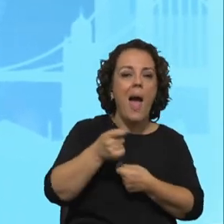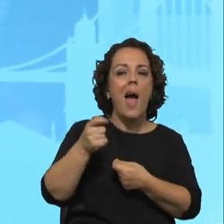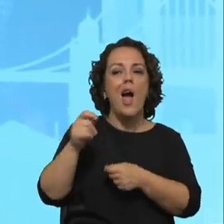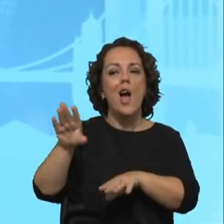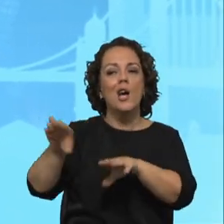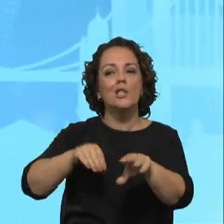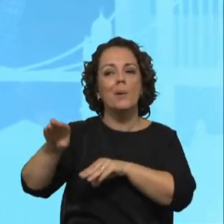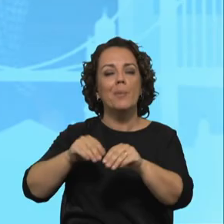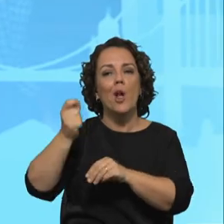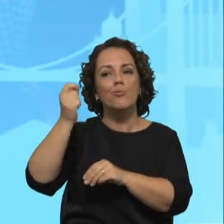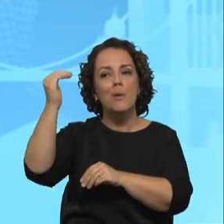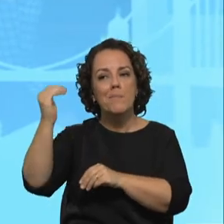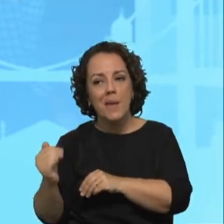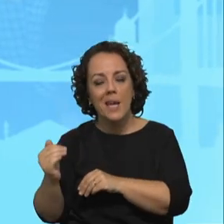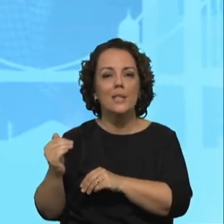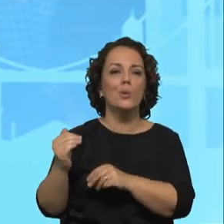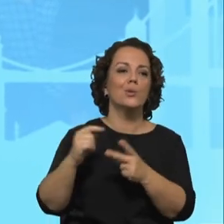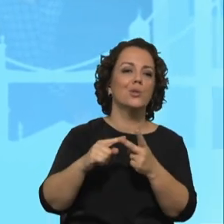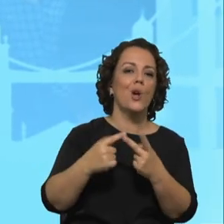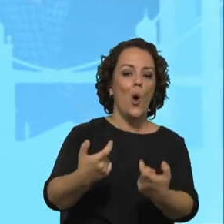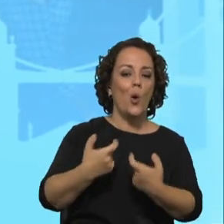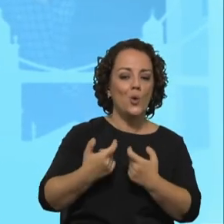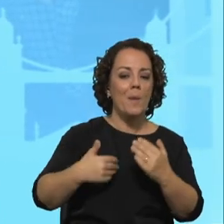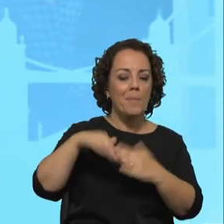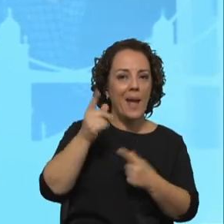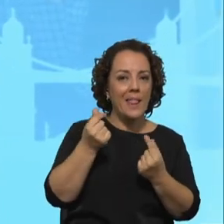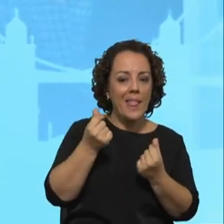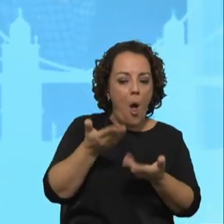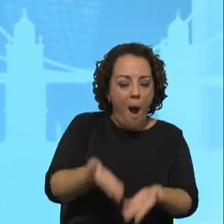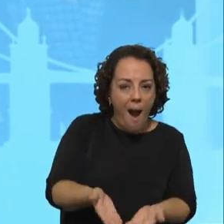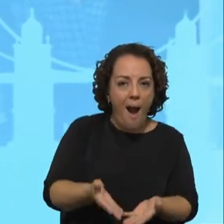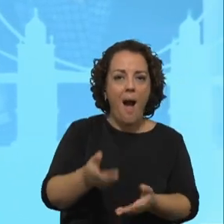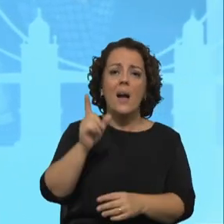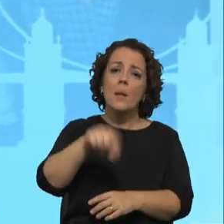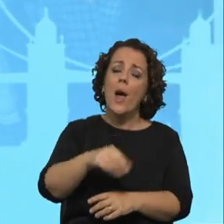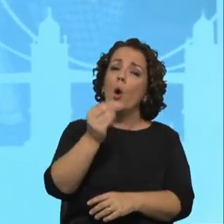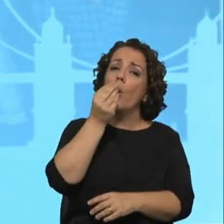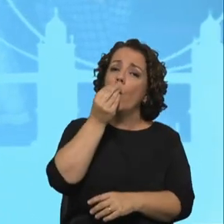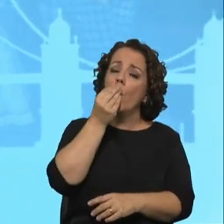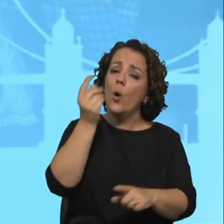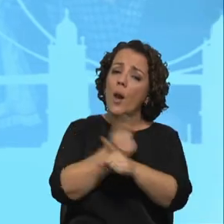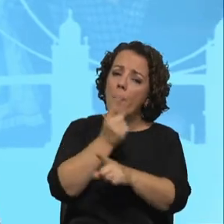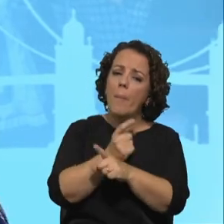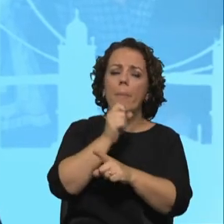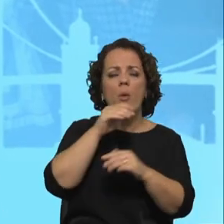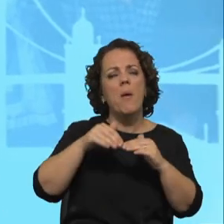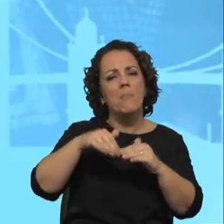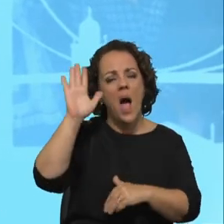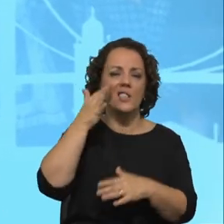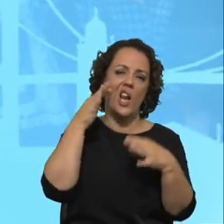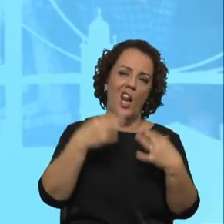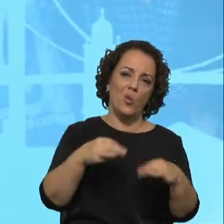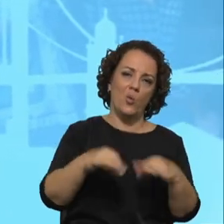possibilidade de controle do seu orçamento, e também perceber que a alimentação poderá ser um pouco mais natural do que se